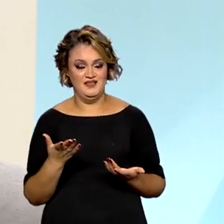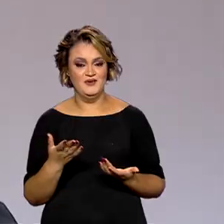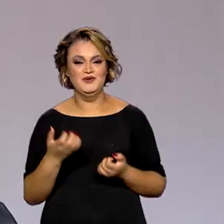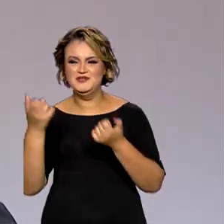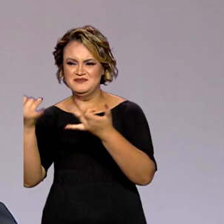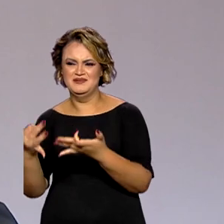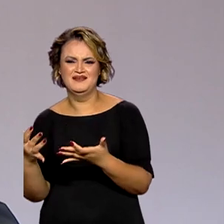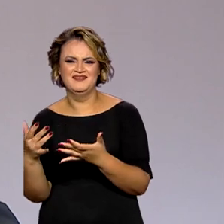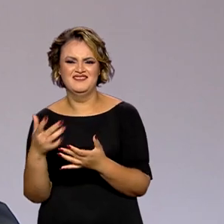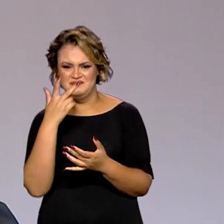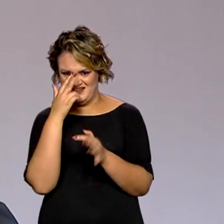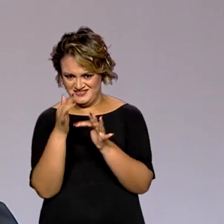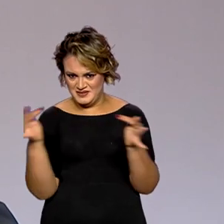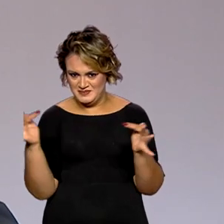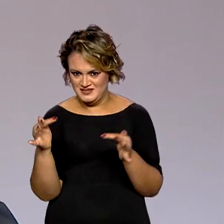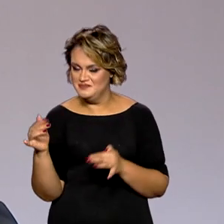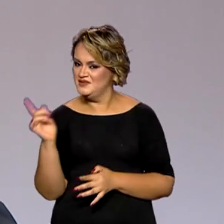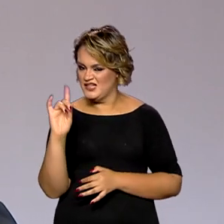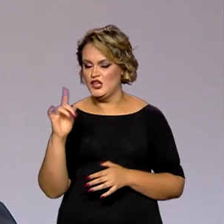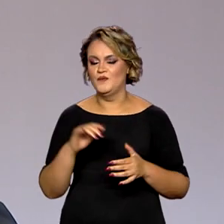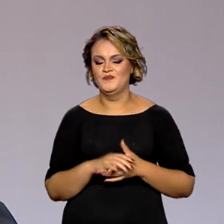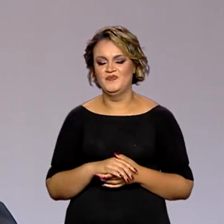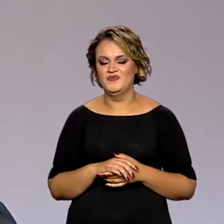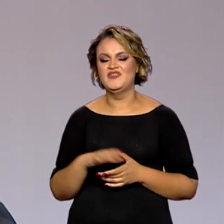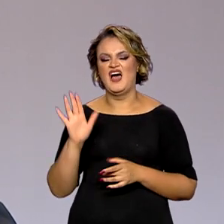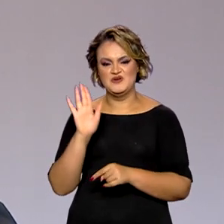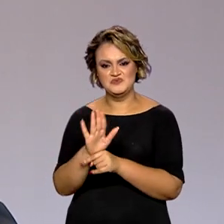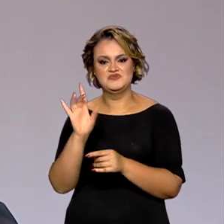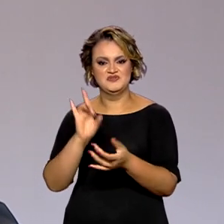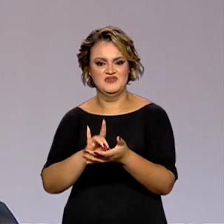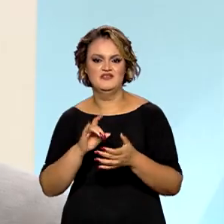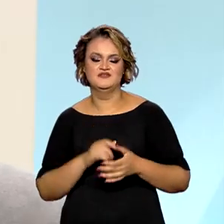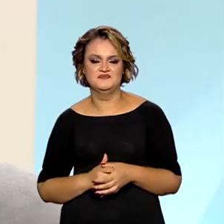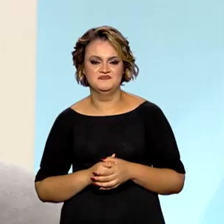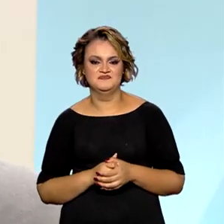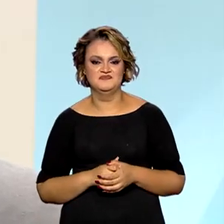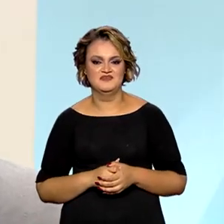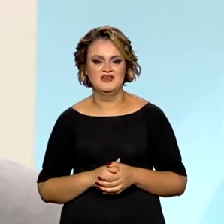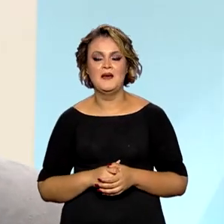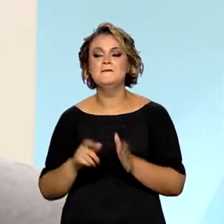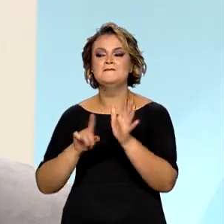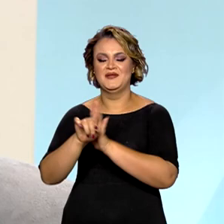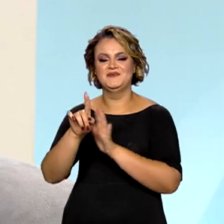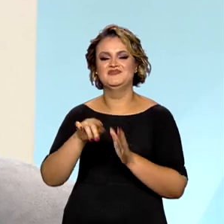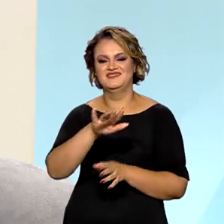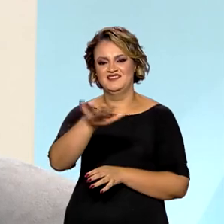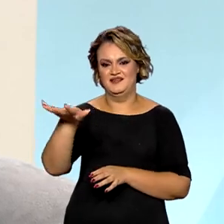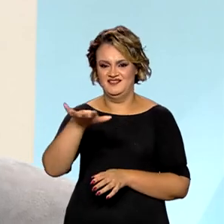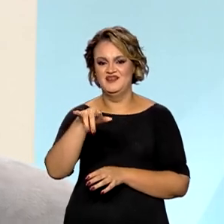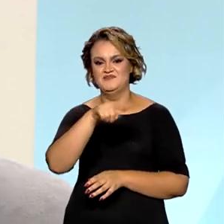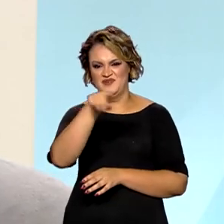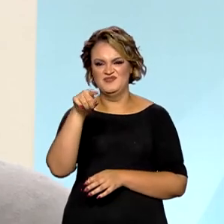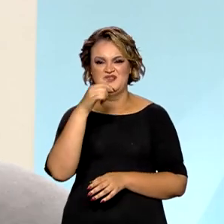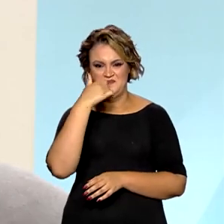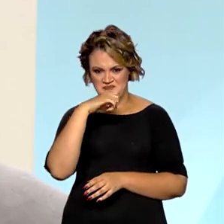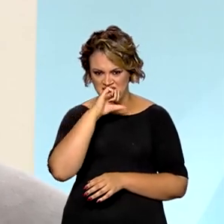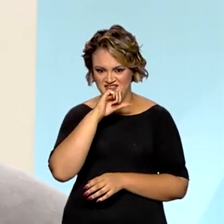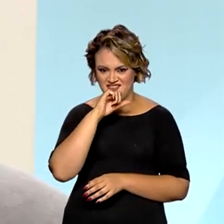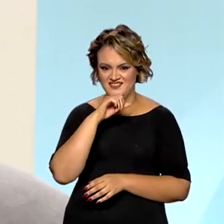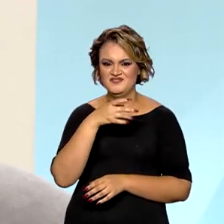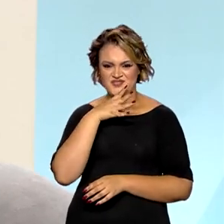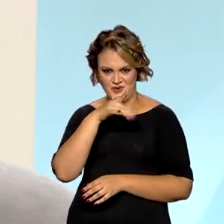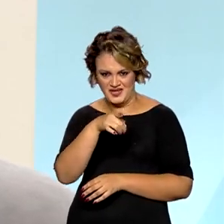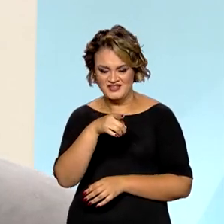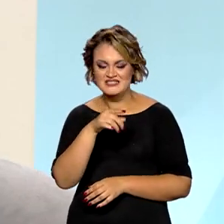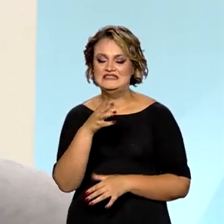conto, acho que parece simples, né? mas traz uma diferença tão grande. Pode perguntar para uma mãe que está aí nos ouvindo, para as mães que você tem na sua